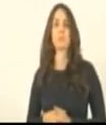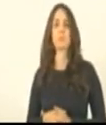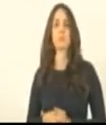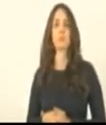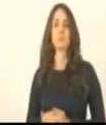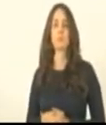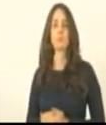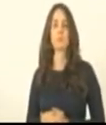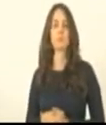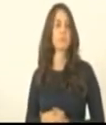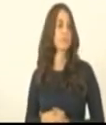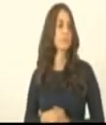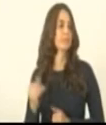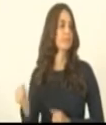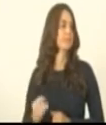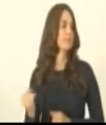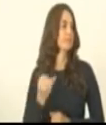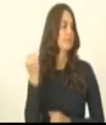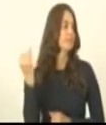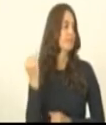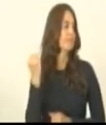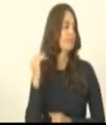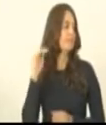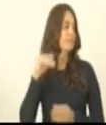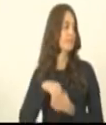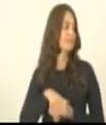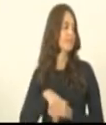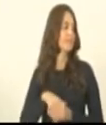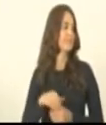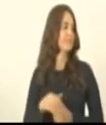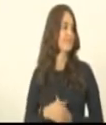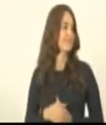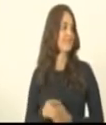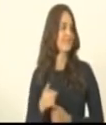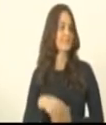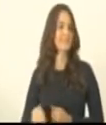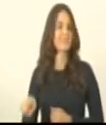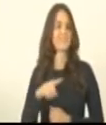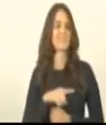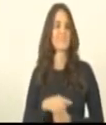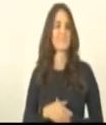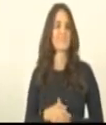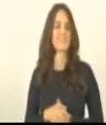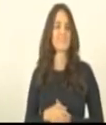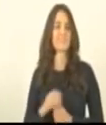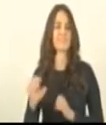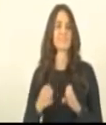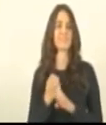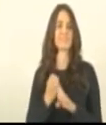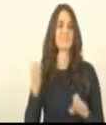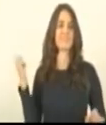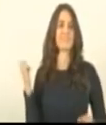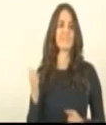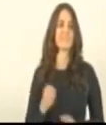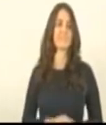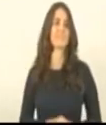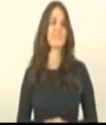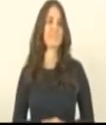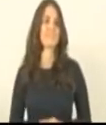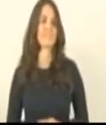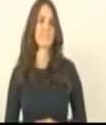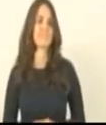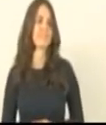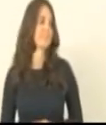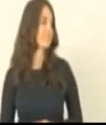É importante registrar os votos deputado Pablo Moribeck e deputado José Esmeraldo e deputado Bispo. Sim.